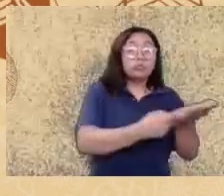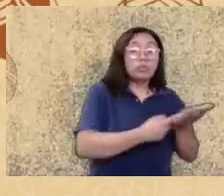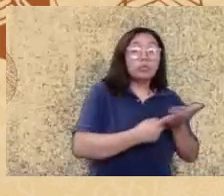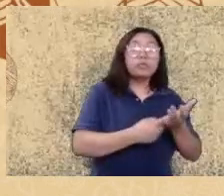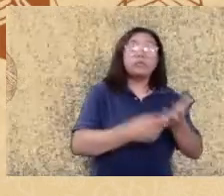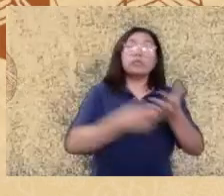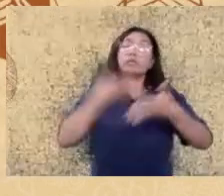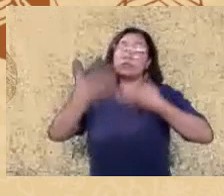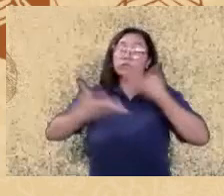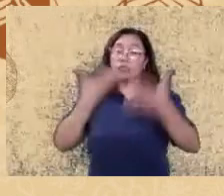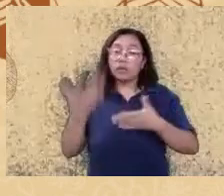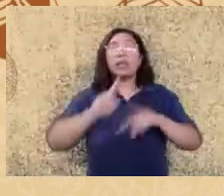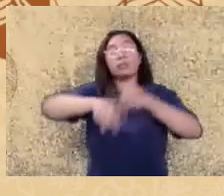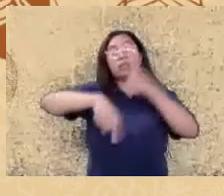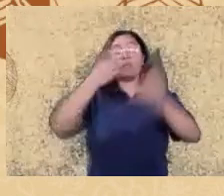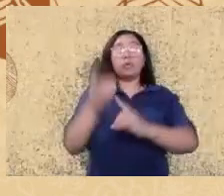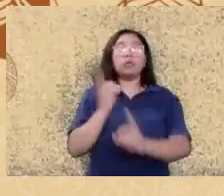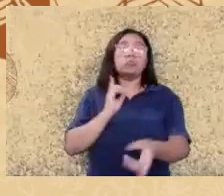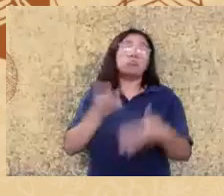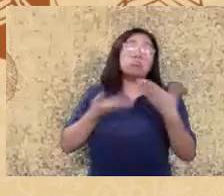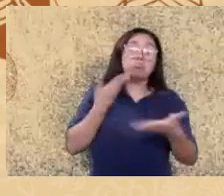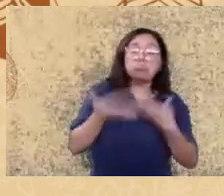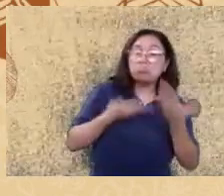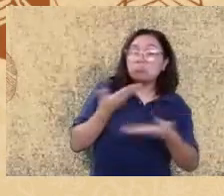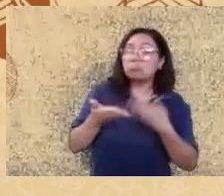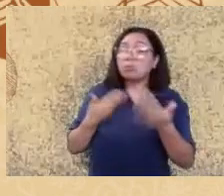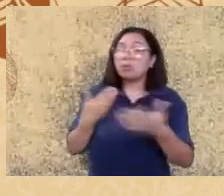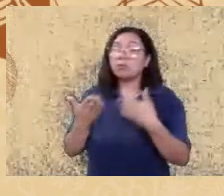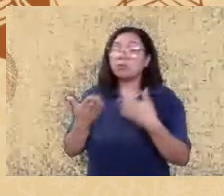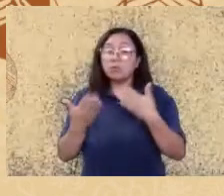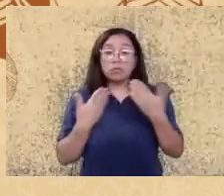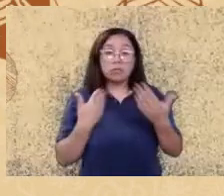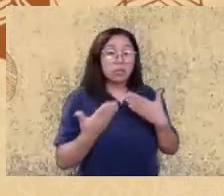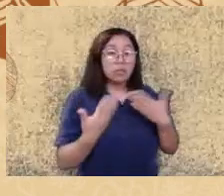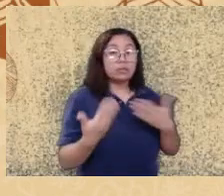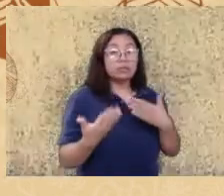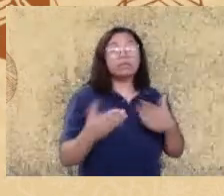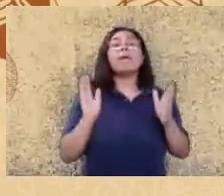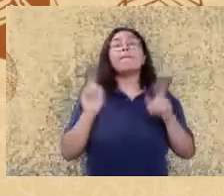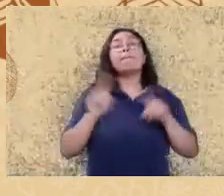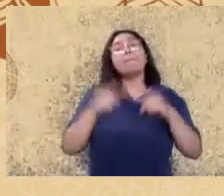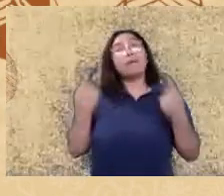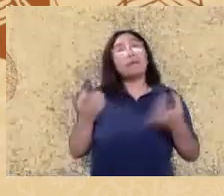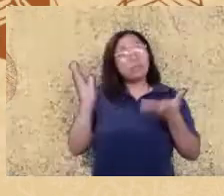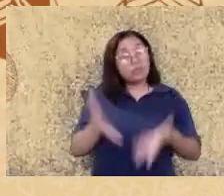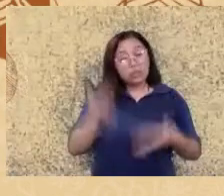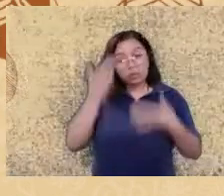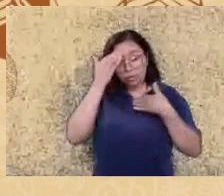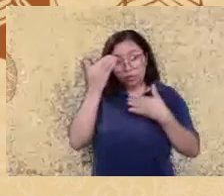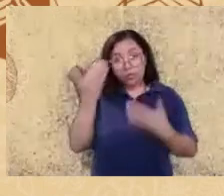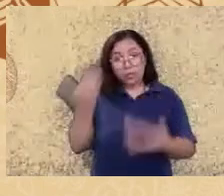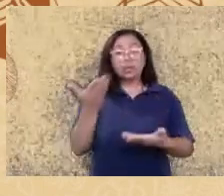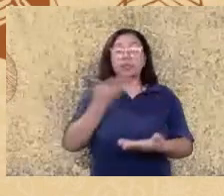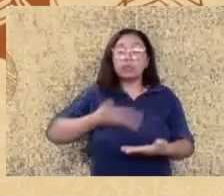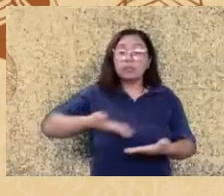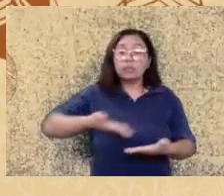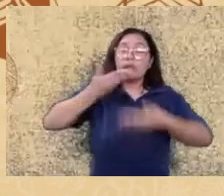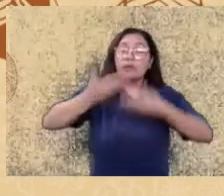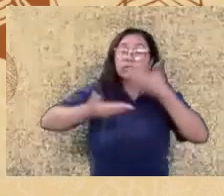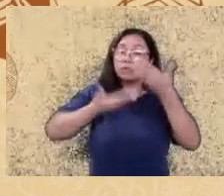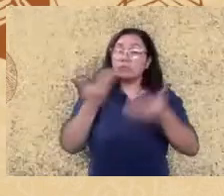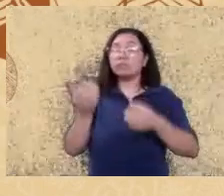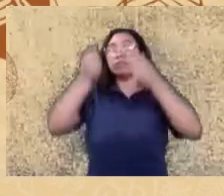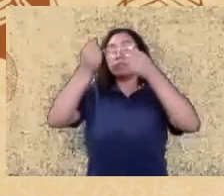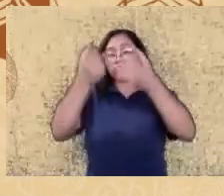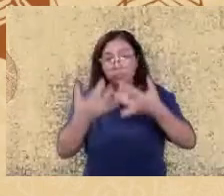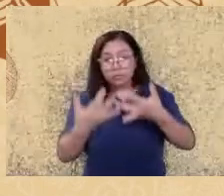debate tudo bem meu Gildo mas já eu gostaria de agradecer pela sua fala e por você ter